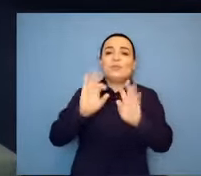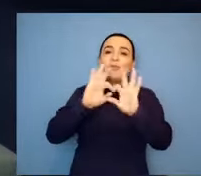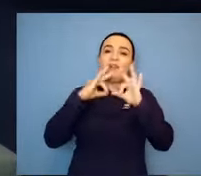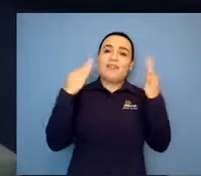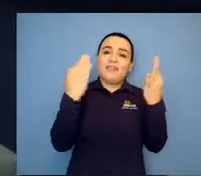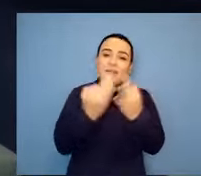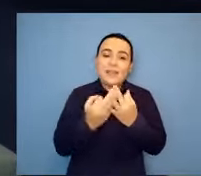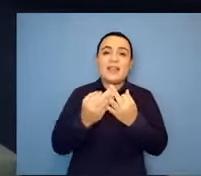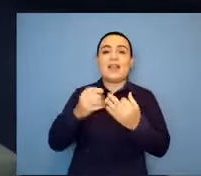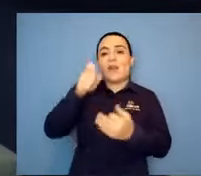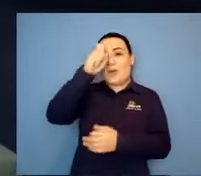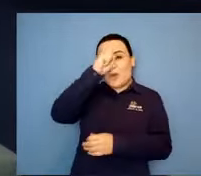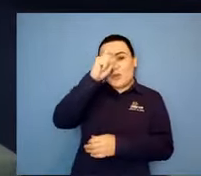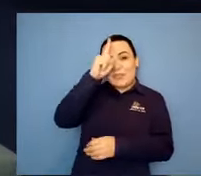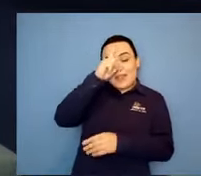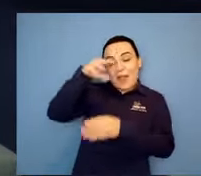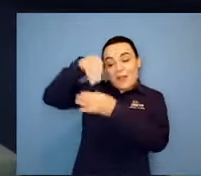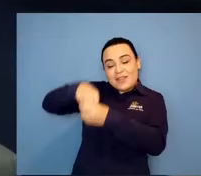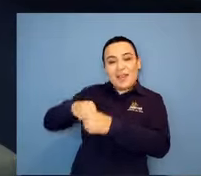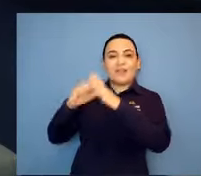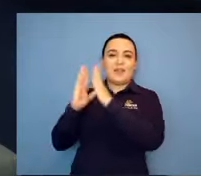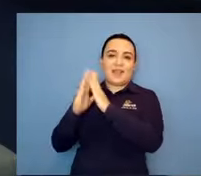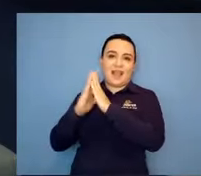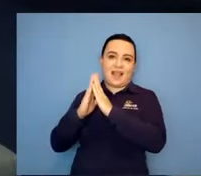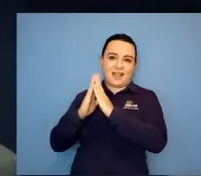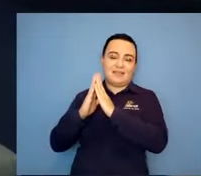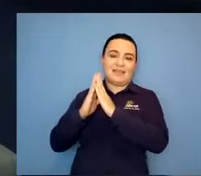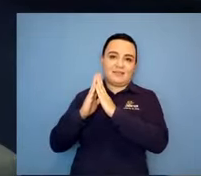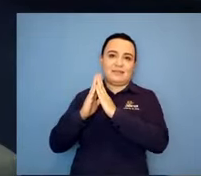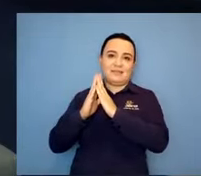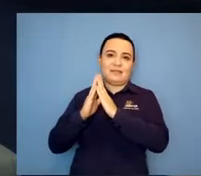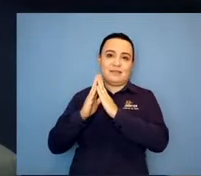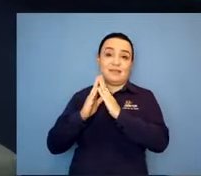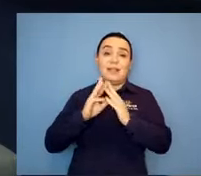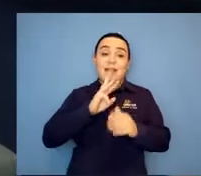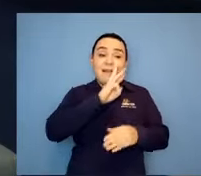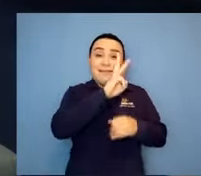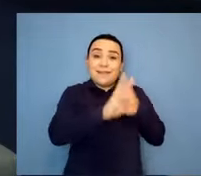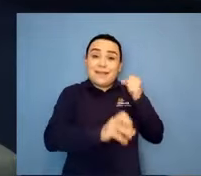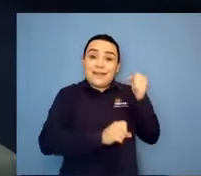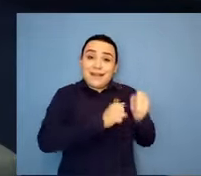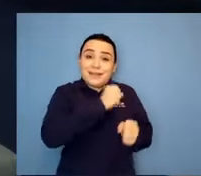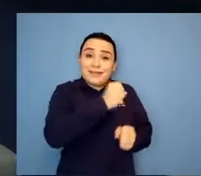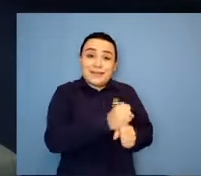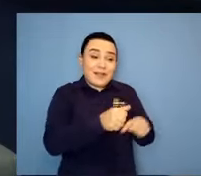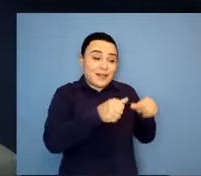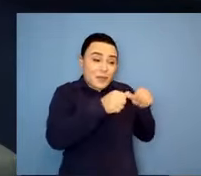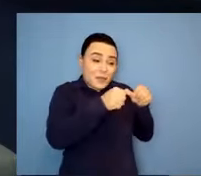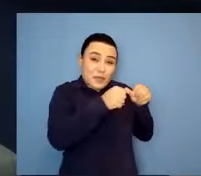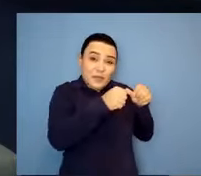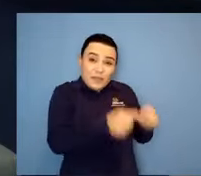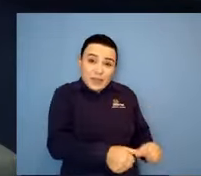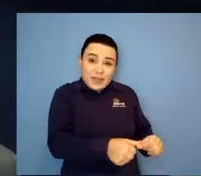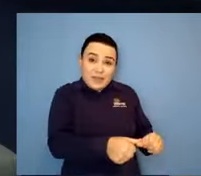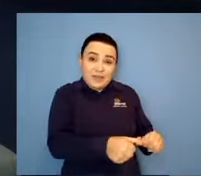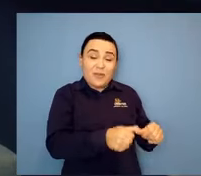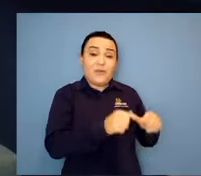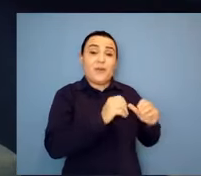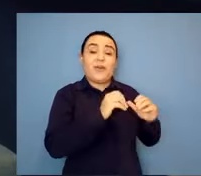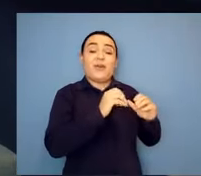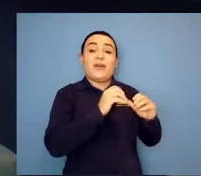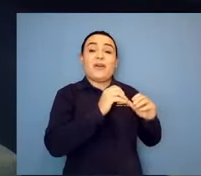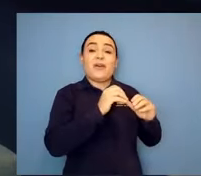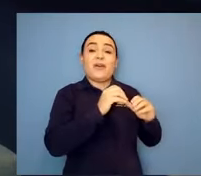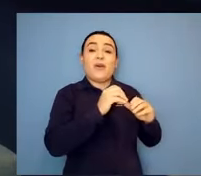isso, né? Eu lembro que você todos os dias quase postava fotos e contava como é que ele estava.